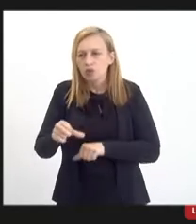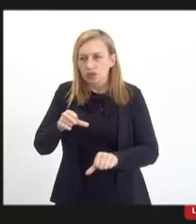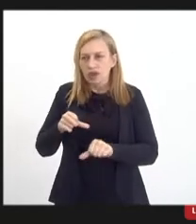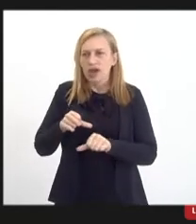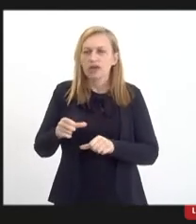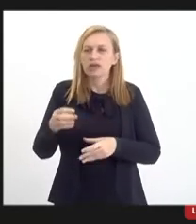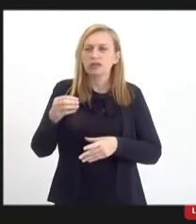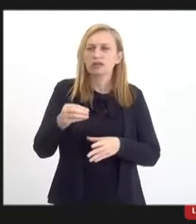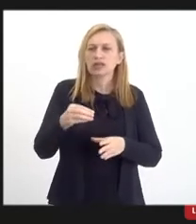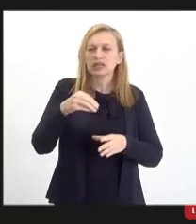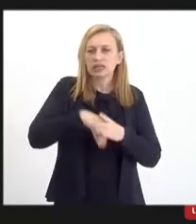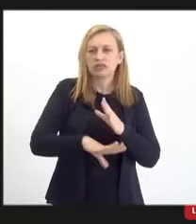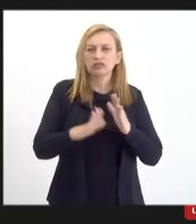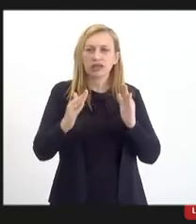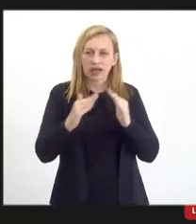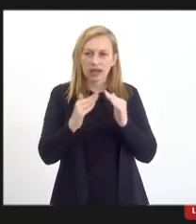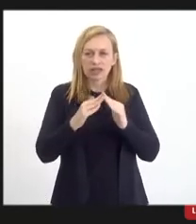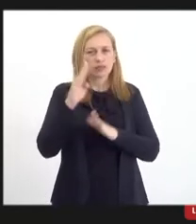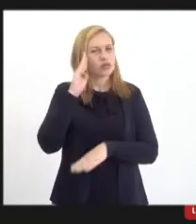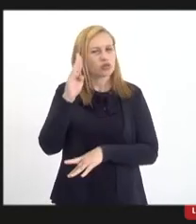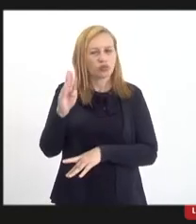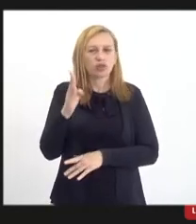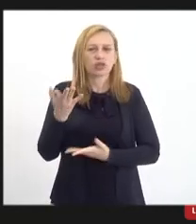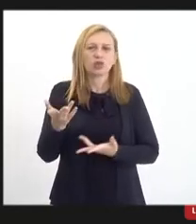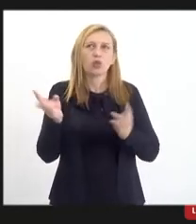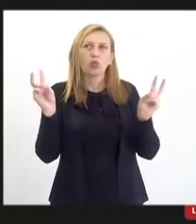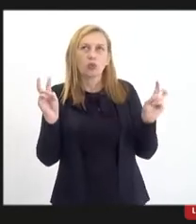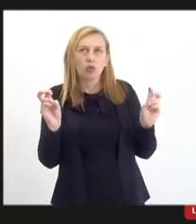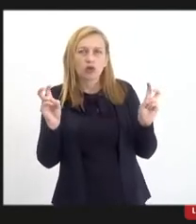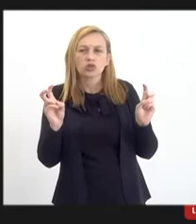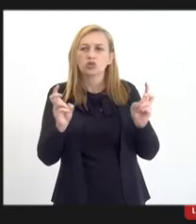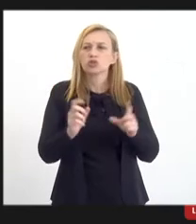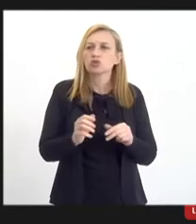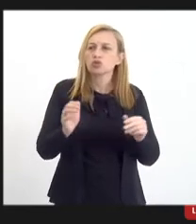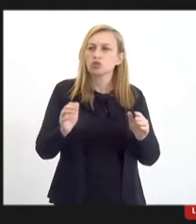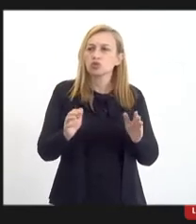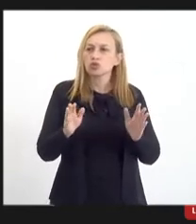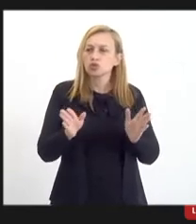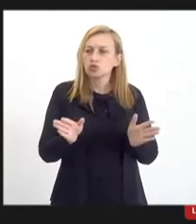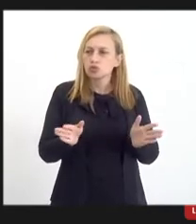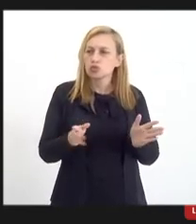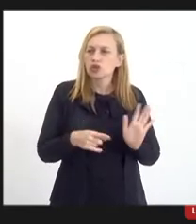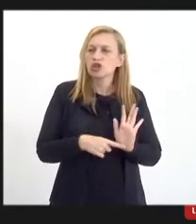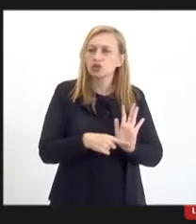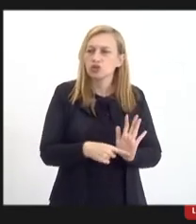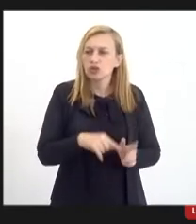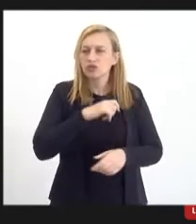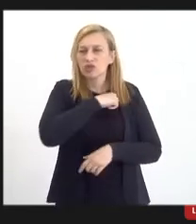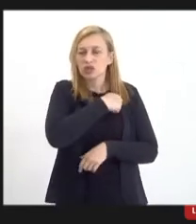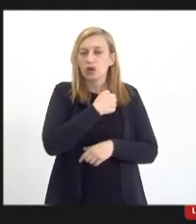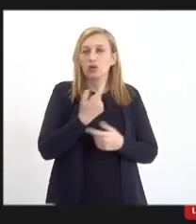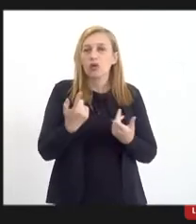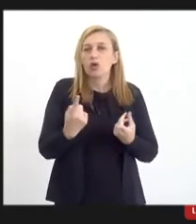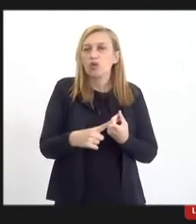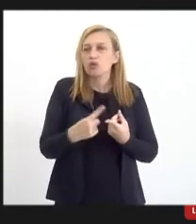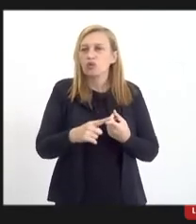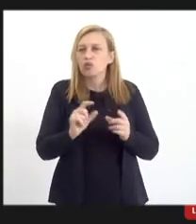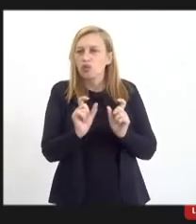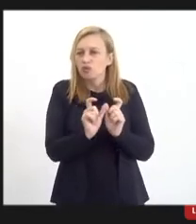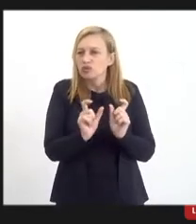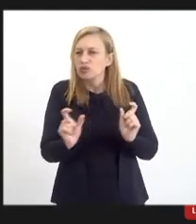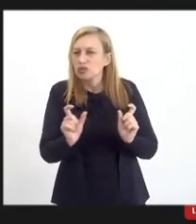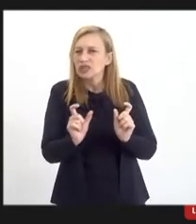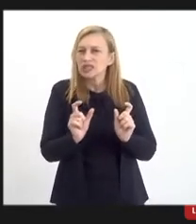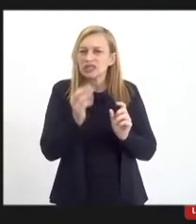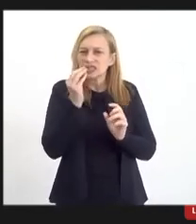aqui dentro da casa, e a questão do incentivo, porque ele ficou como sinônimo de renúncia,